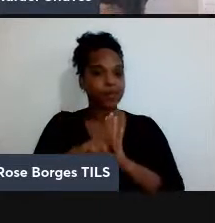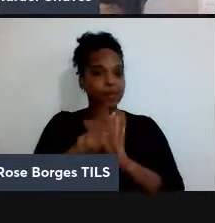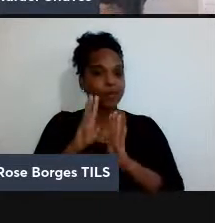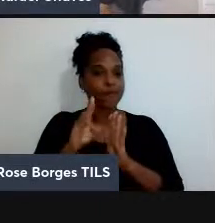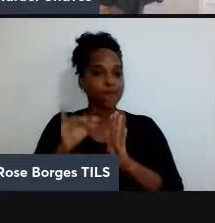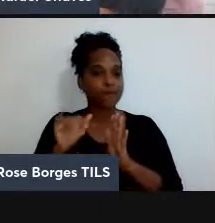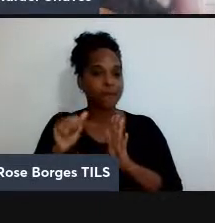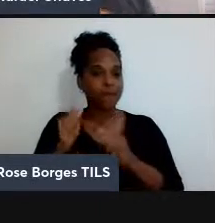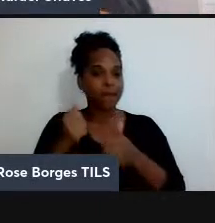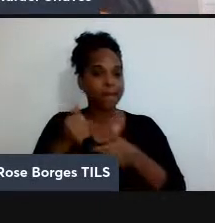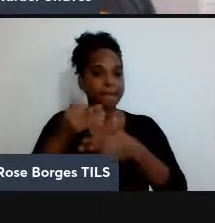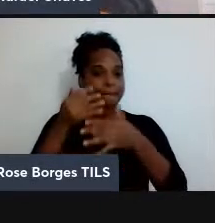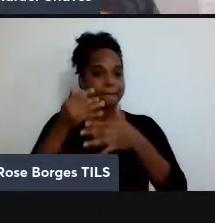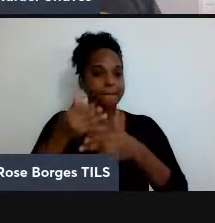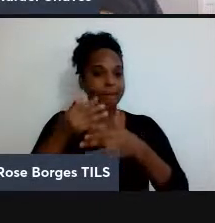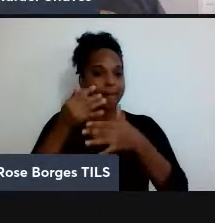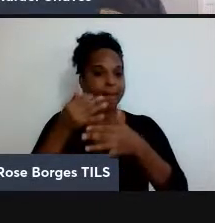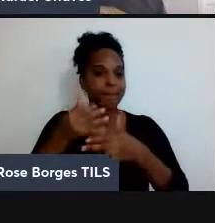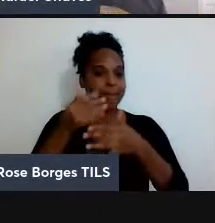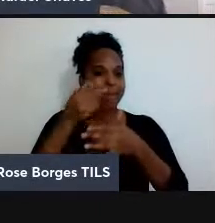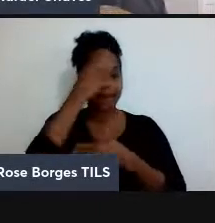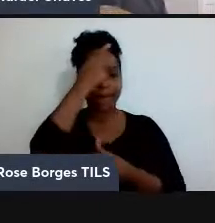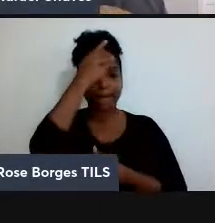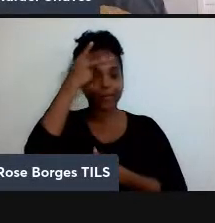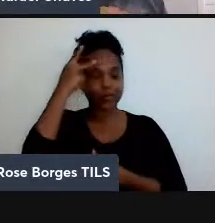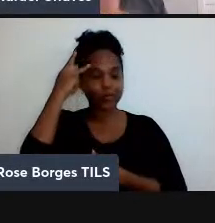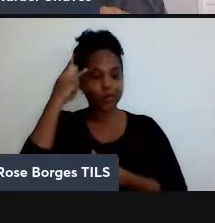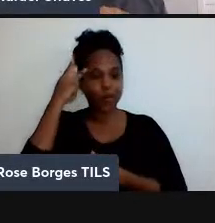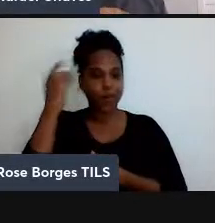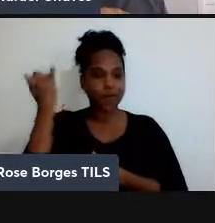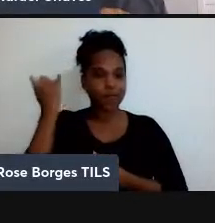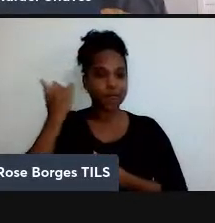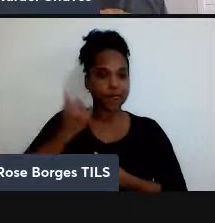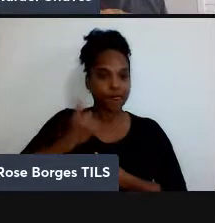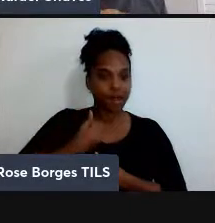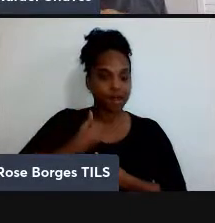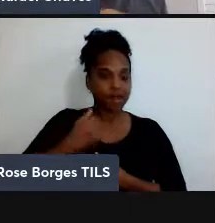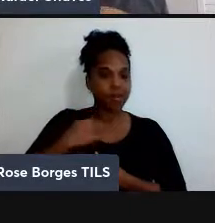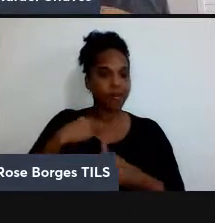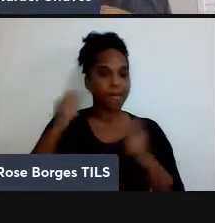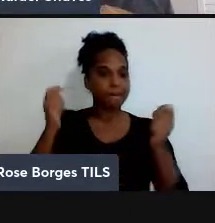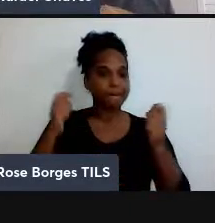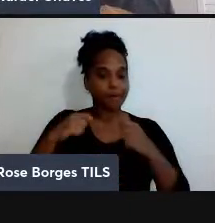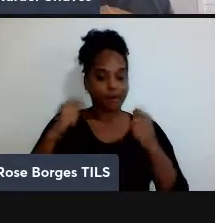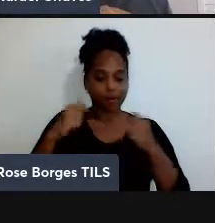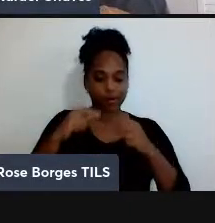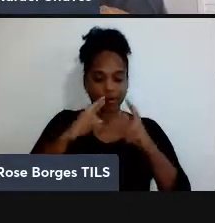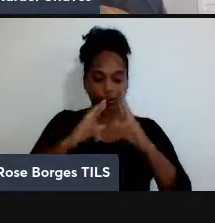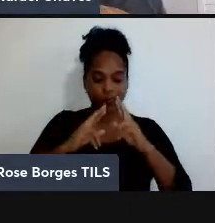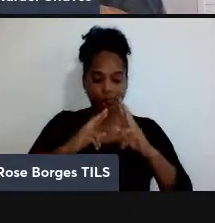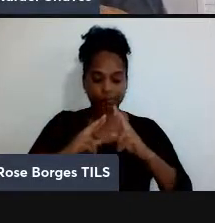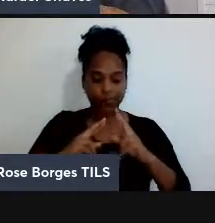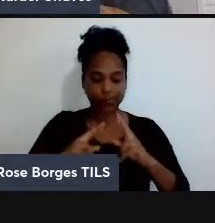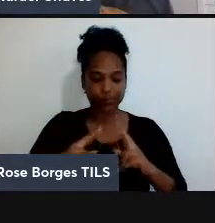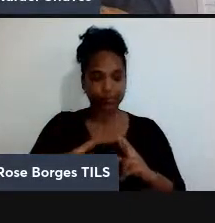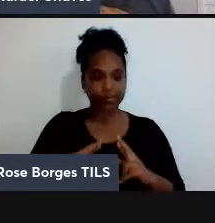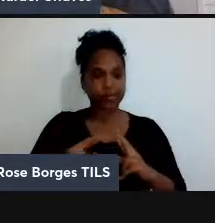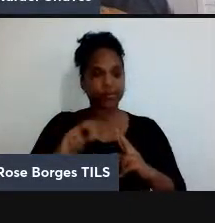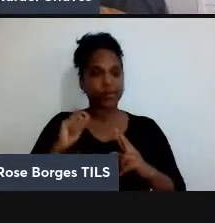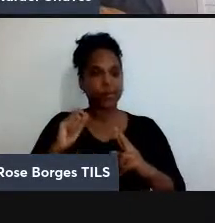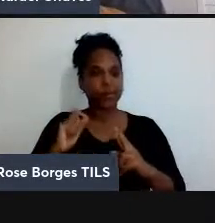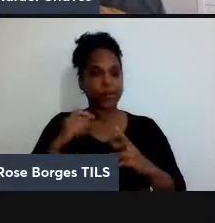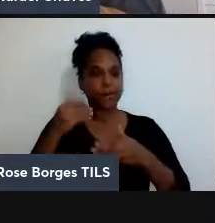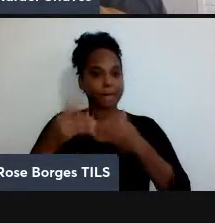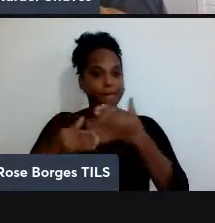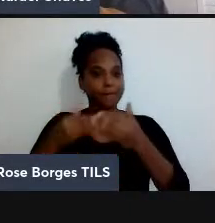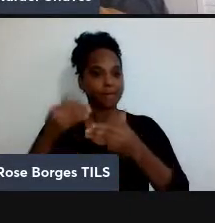pessoal me interrompe, e a gente pode, e eu posso respondê-los aí à medida que a palestra for avançando, ok? Então,